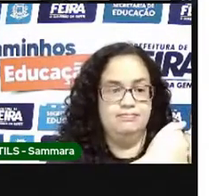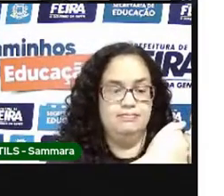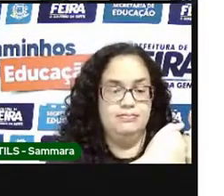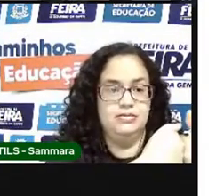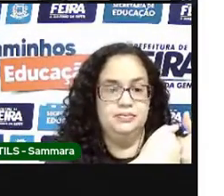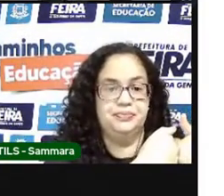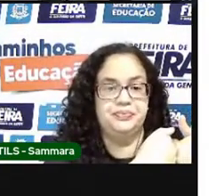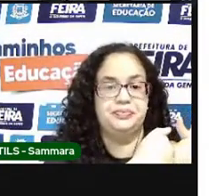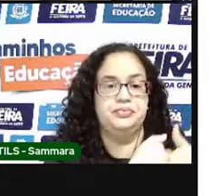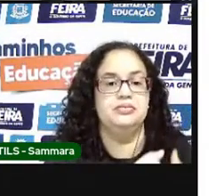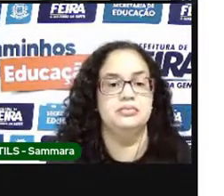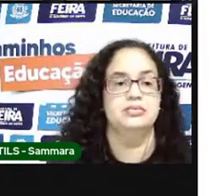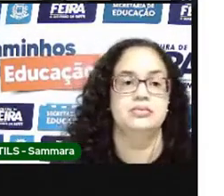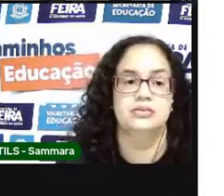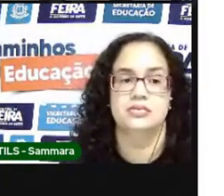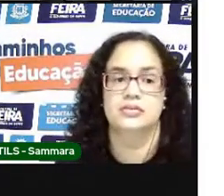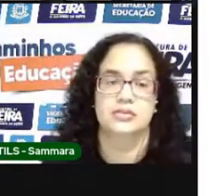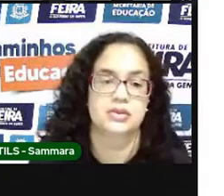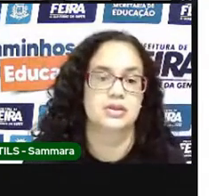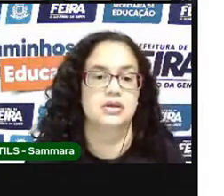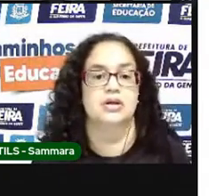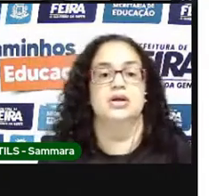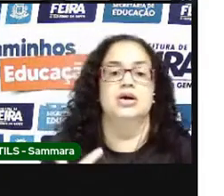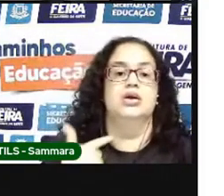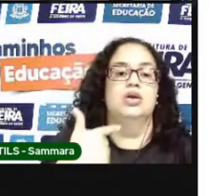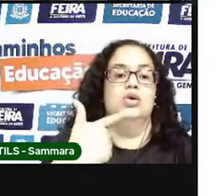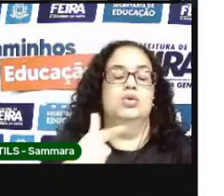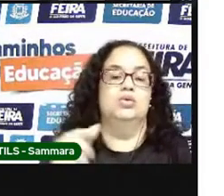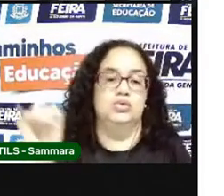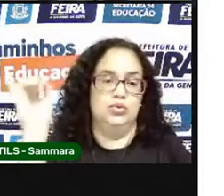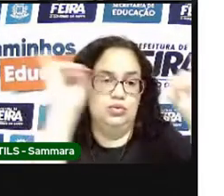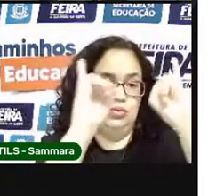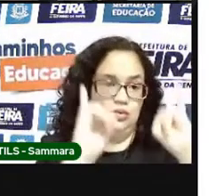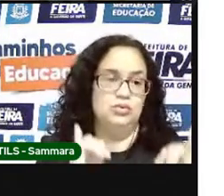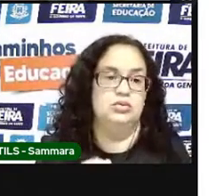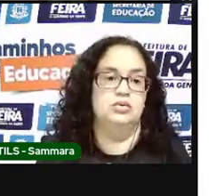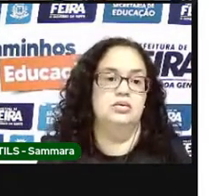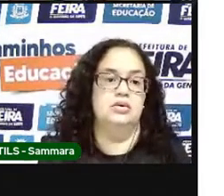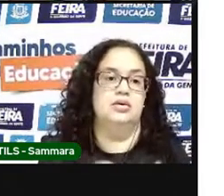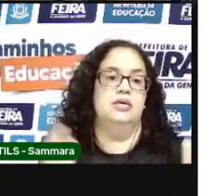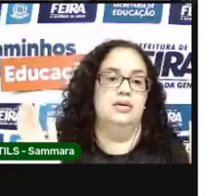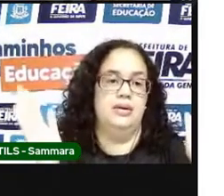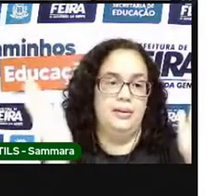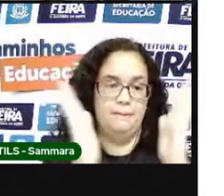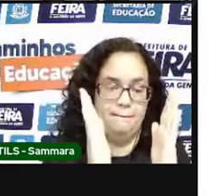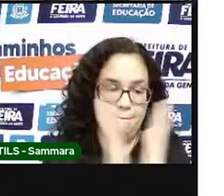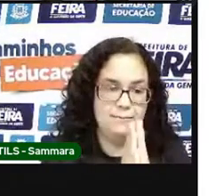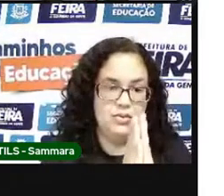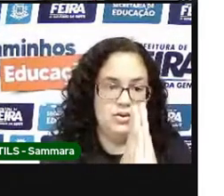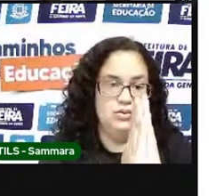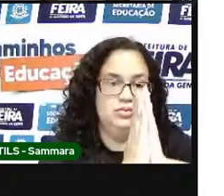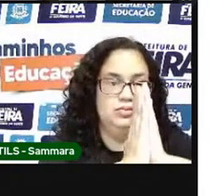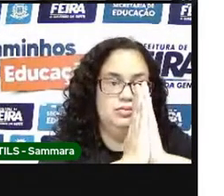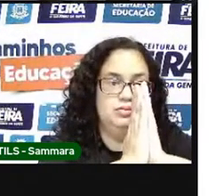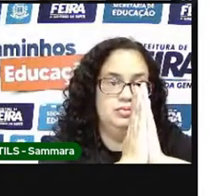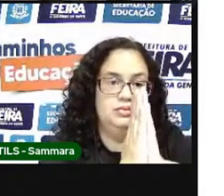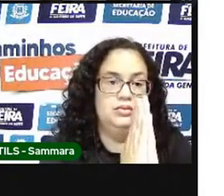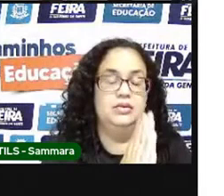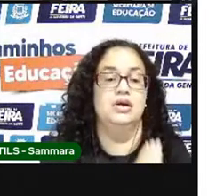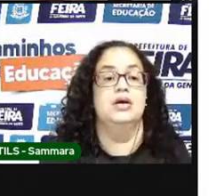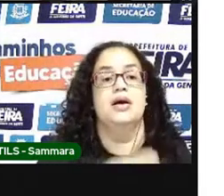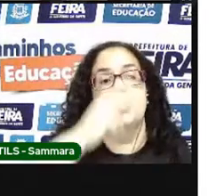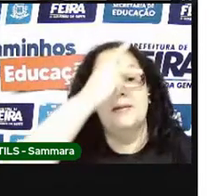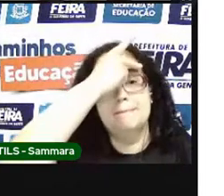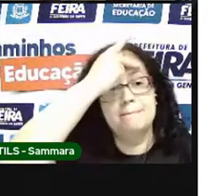mãozinha fechada, né? E esse outro símbolo, que é quando você bate uma mãozinha na outra, mas que muitas